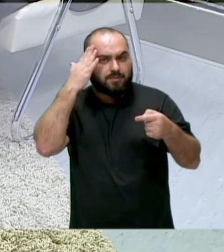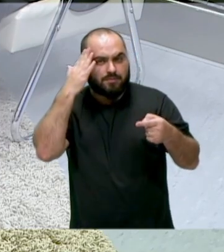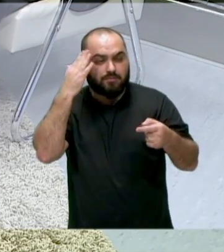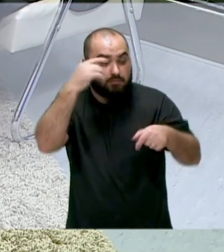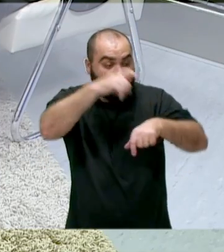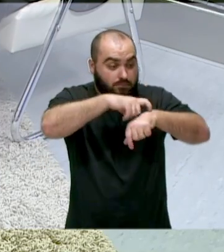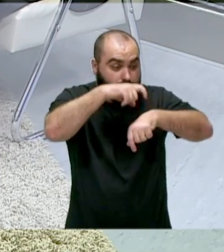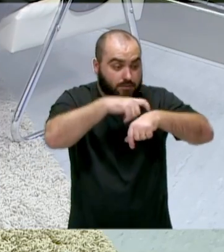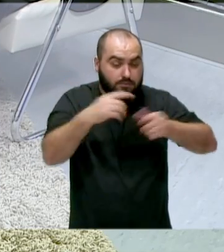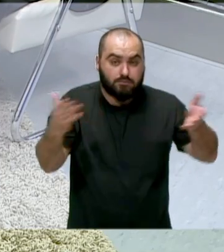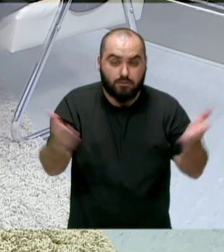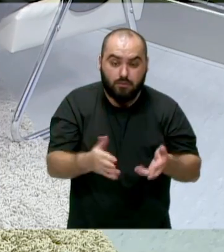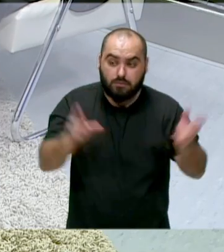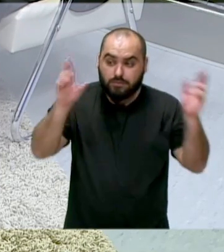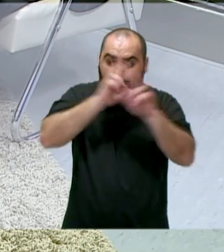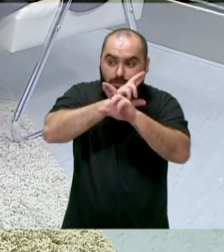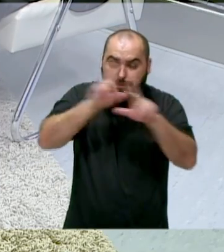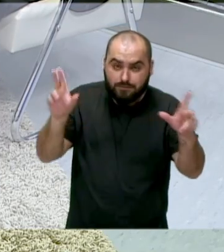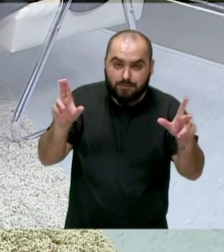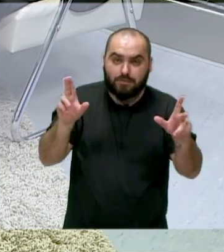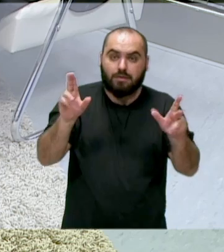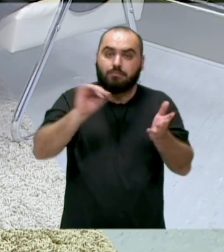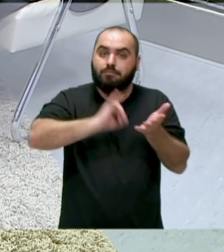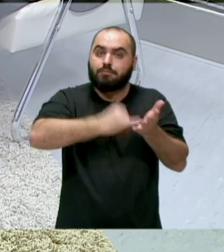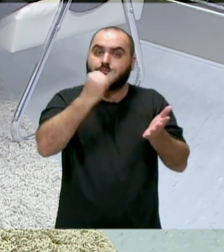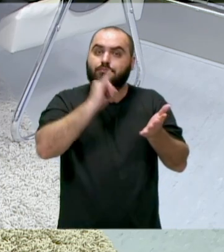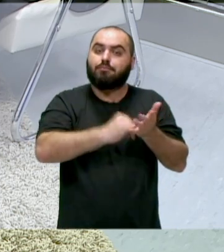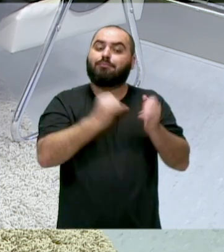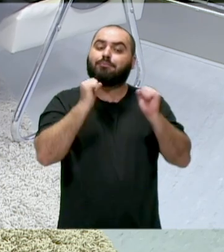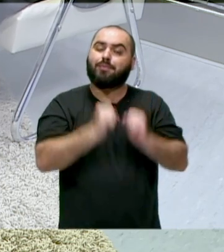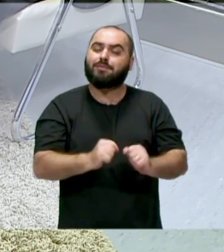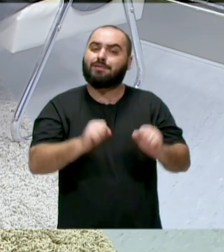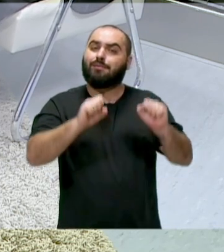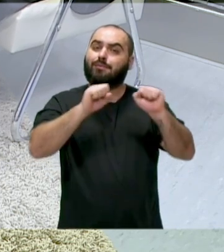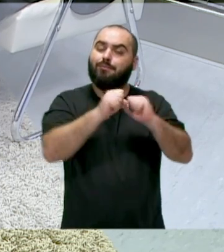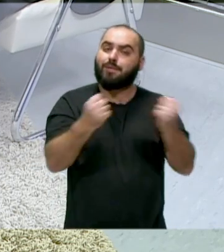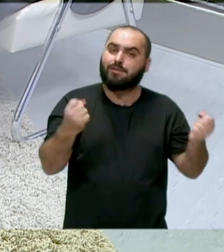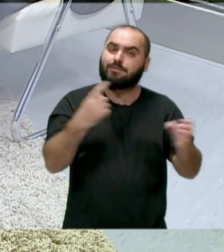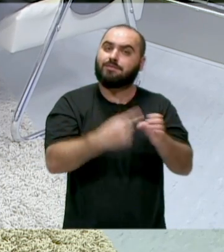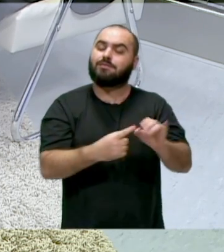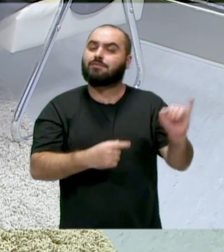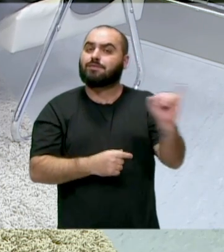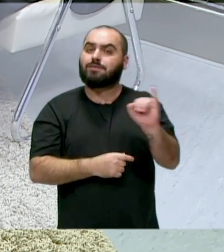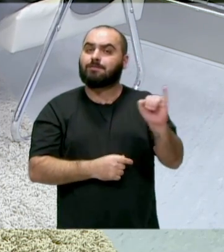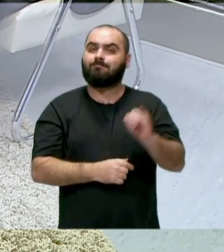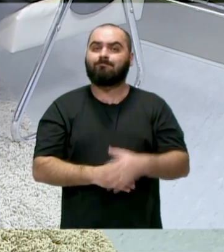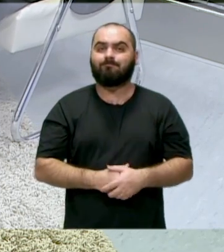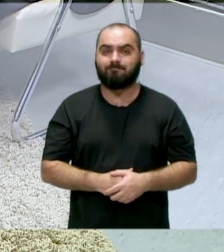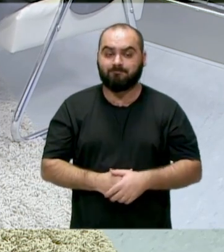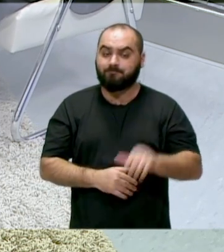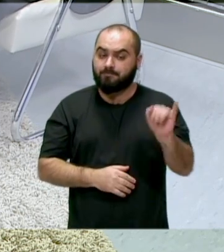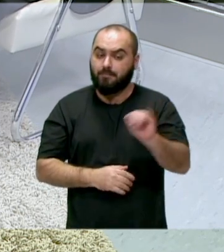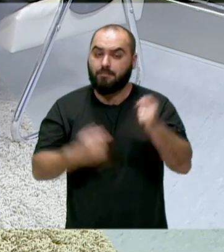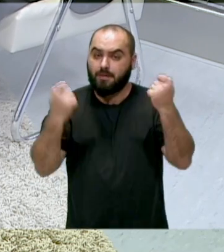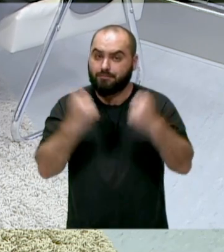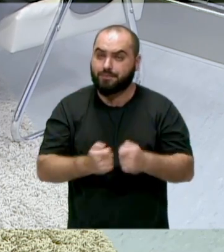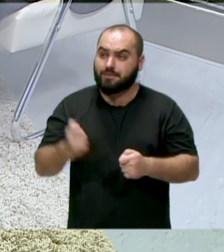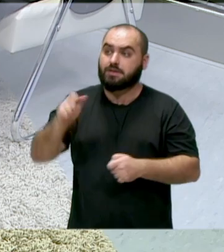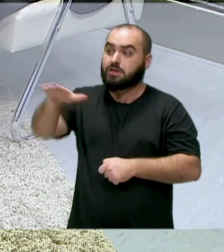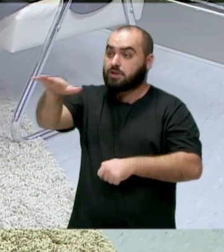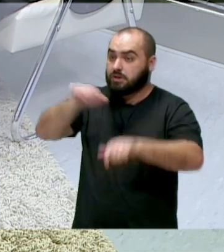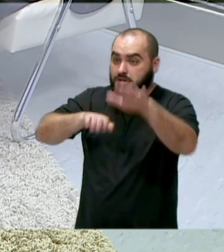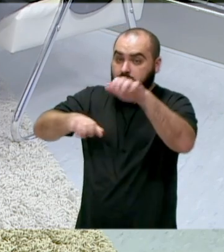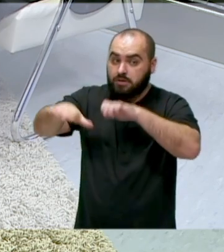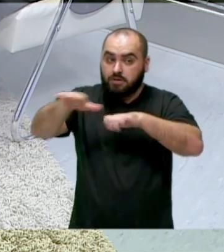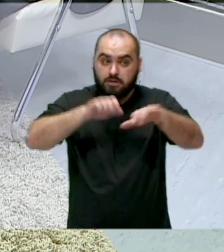prazo, essa diferença de alíquota pode ocasionar aqui na nossa cidade. Itajaí tem que continuar incentivando a vinda de empresas. A